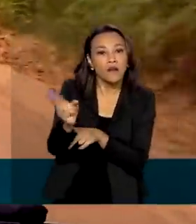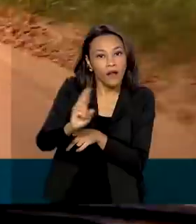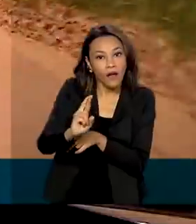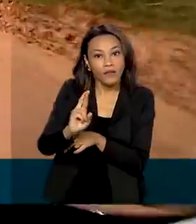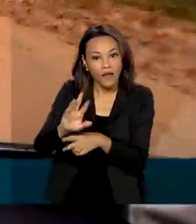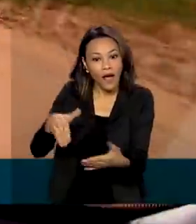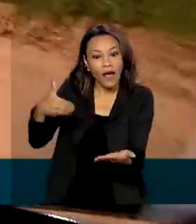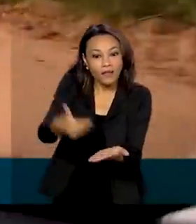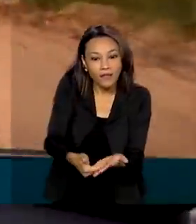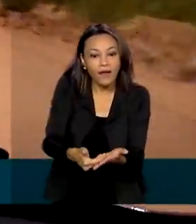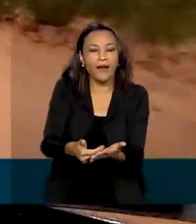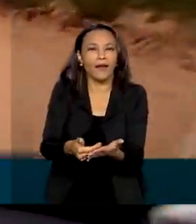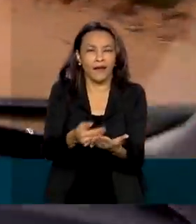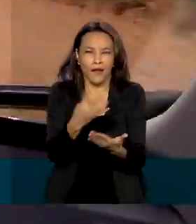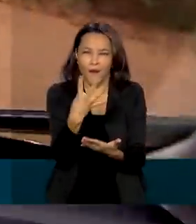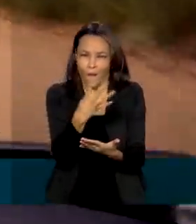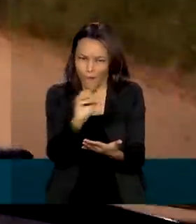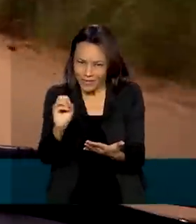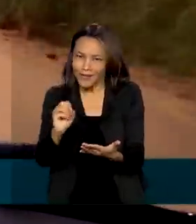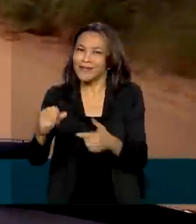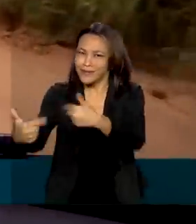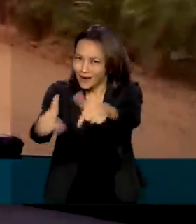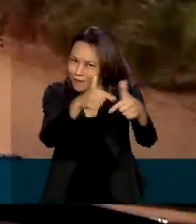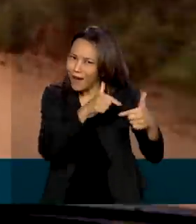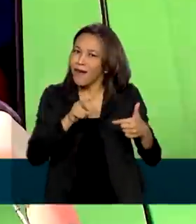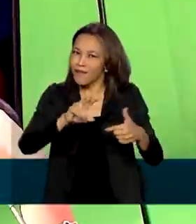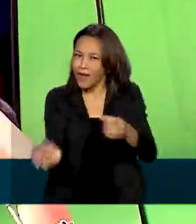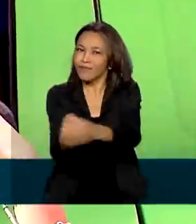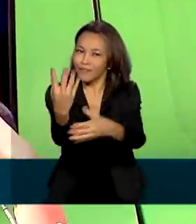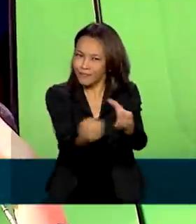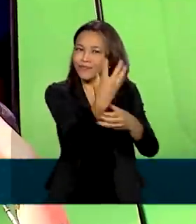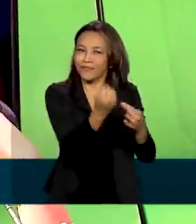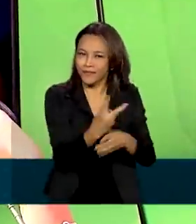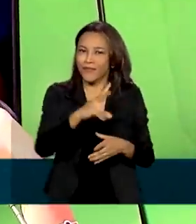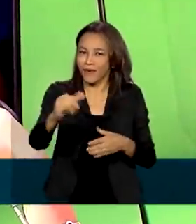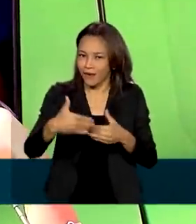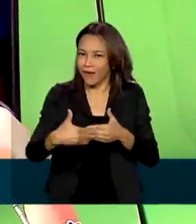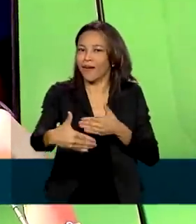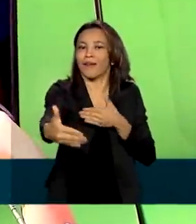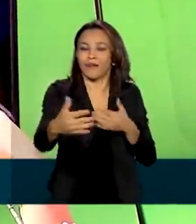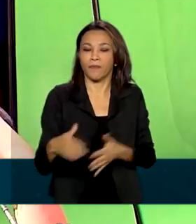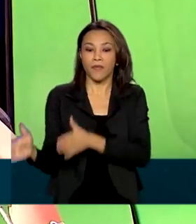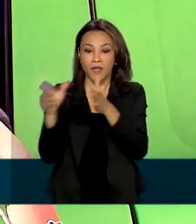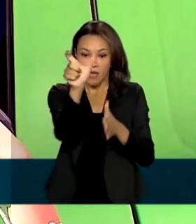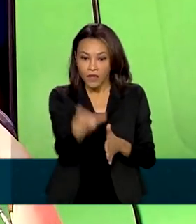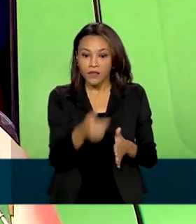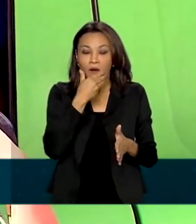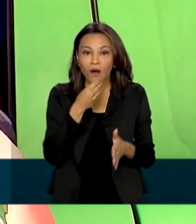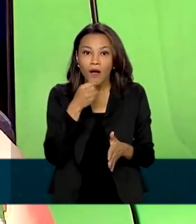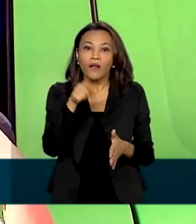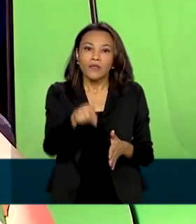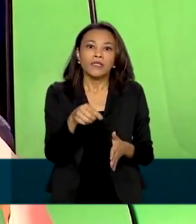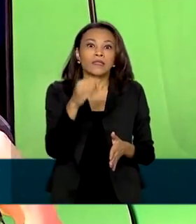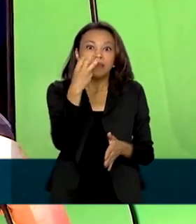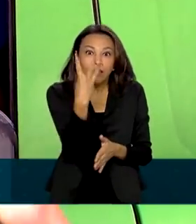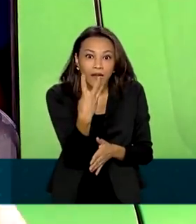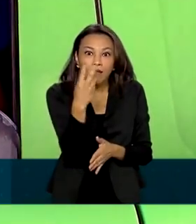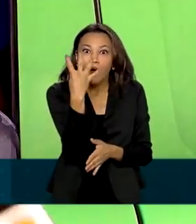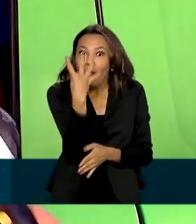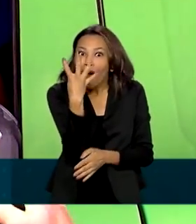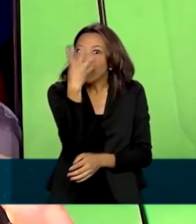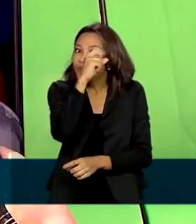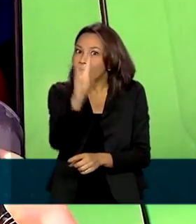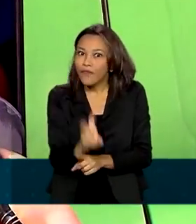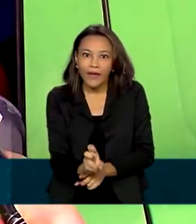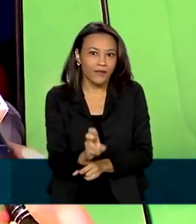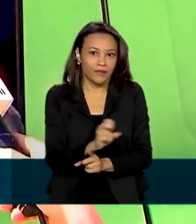Até 400 empregos diretos devem ser gerados. Marco Aurélio passa pelo trecho de três a quatro vezes por semana.